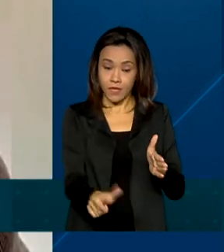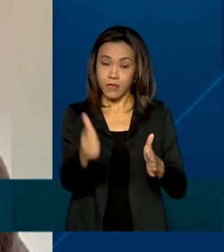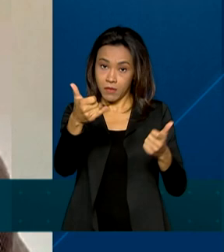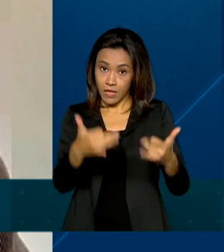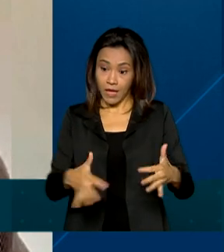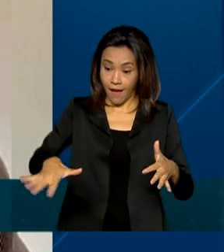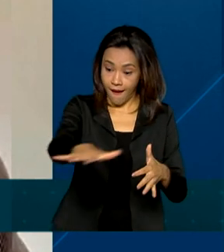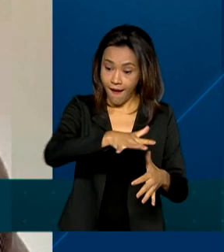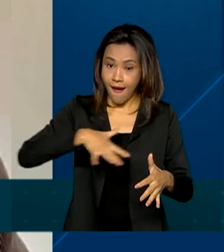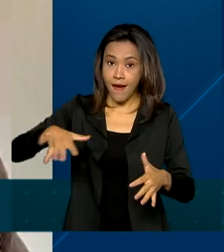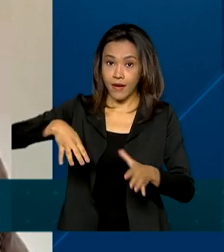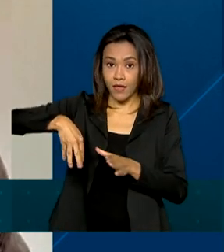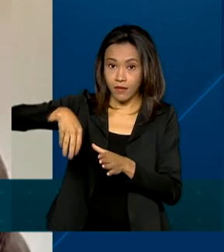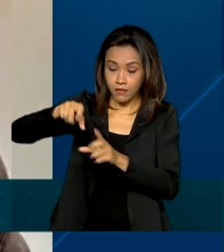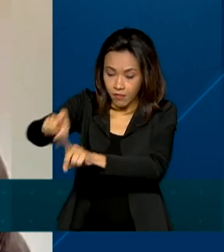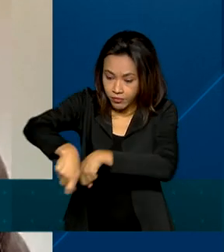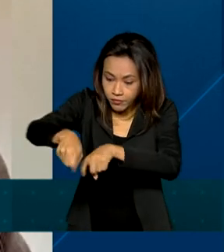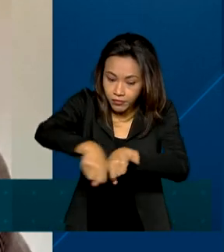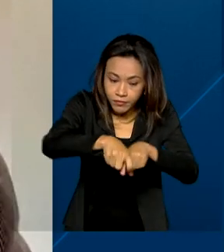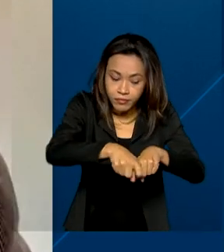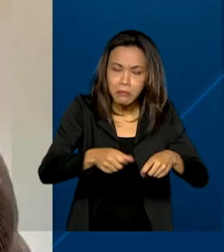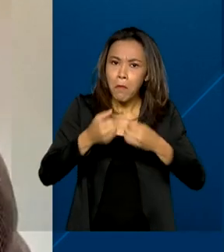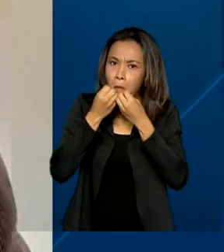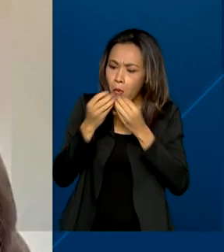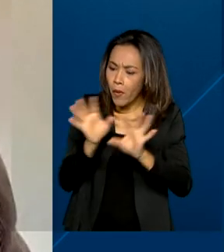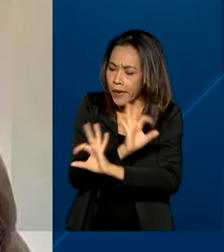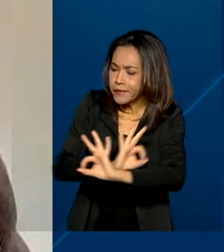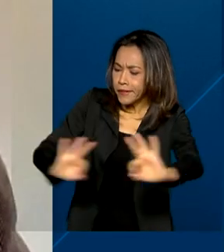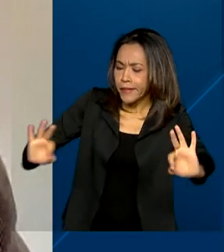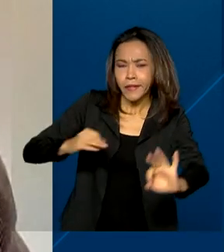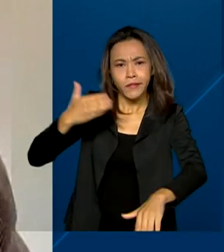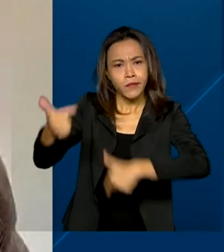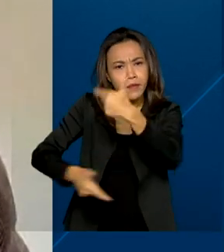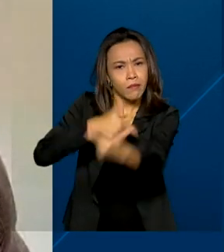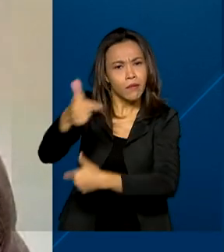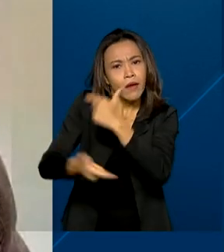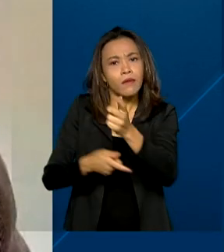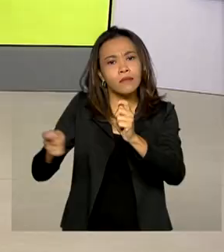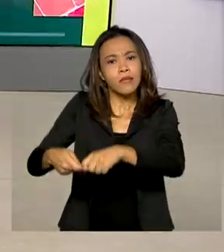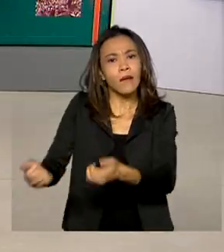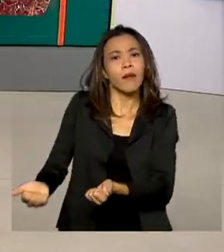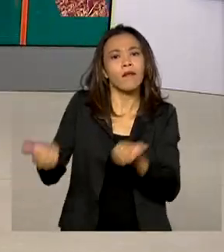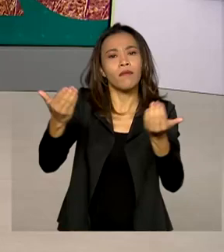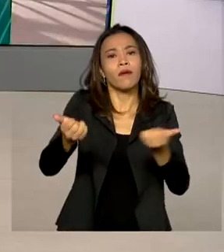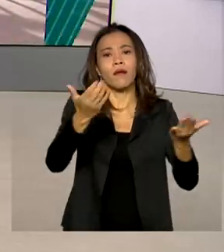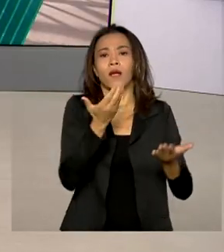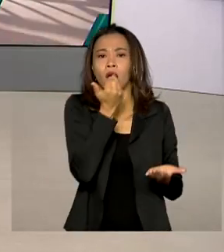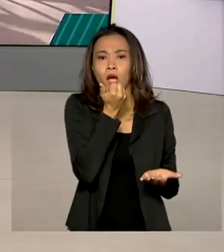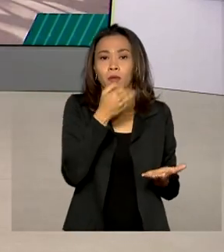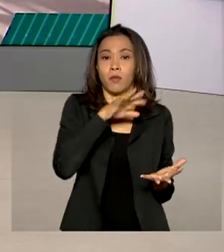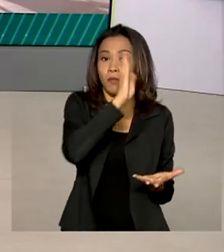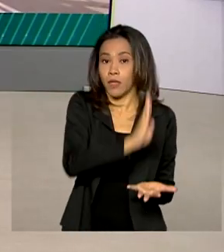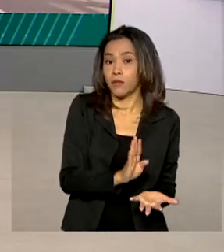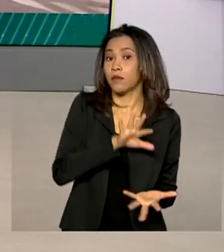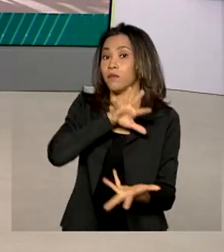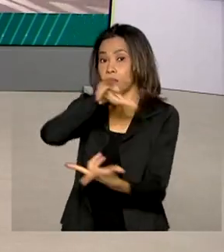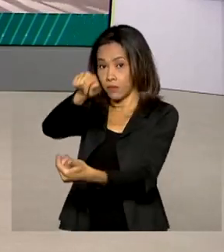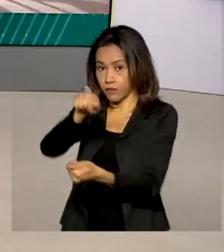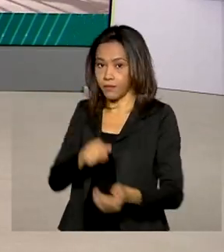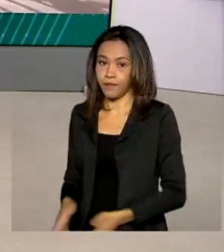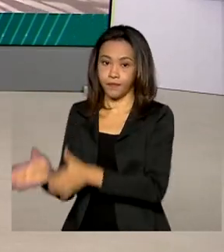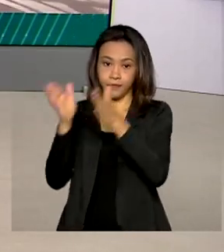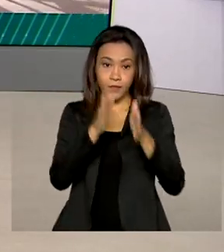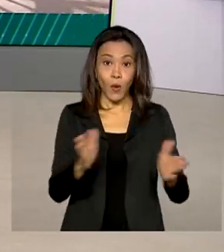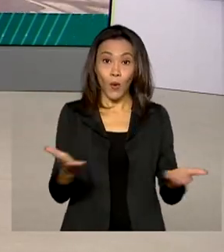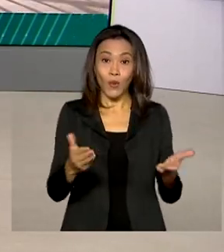mostrando que pode abastecer o Brasil, pode abastecer o mundo. Hoje será feita a primeira